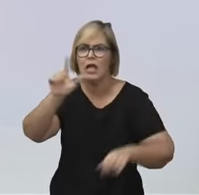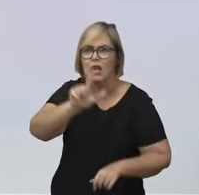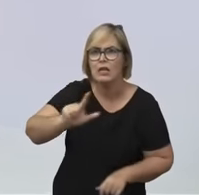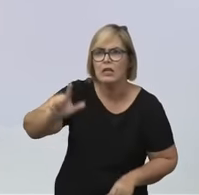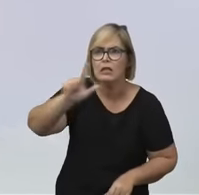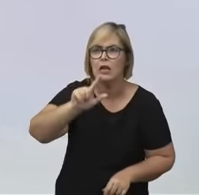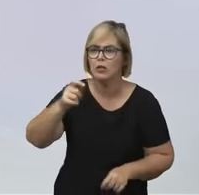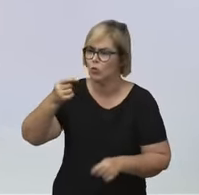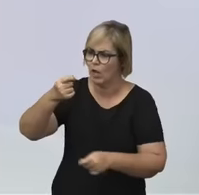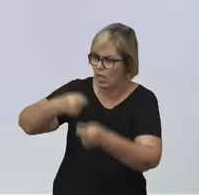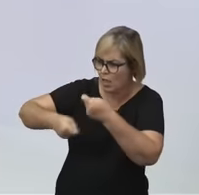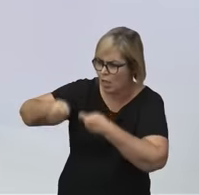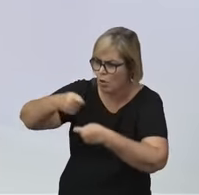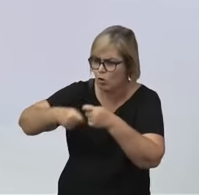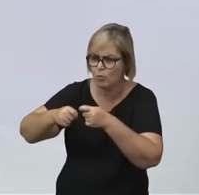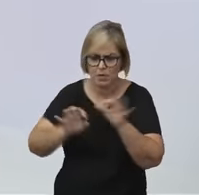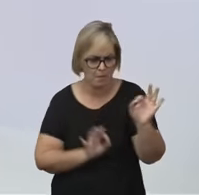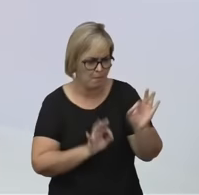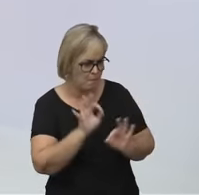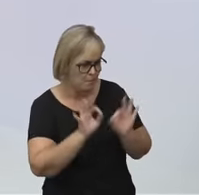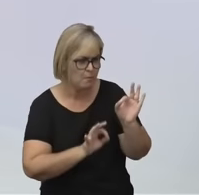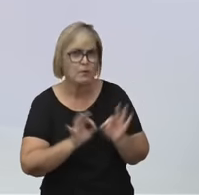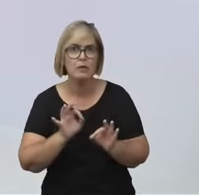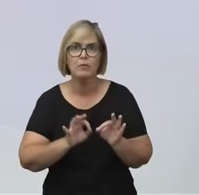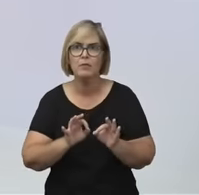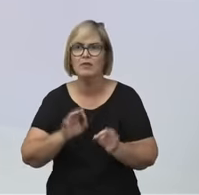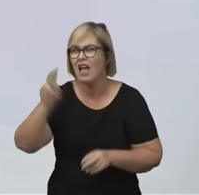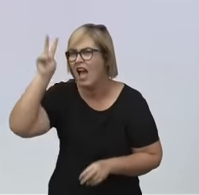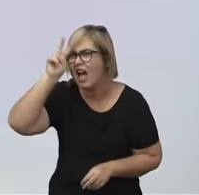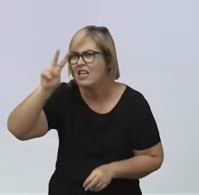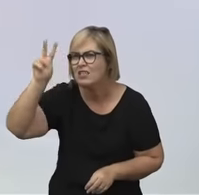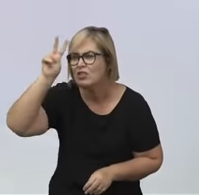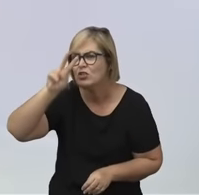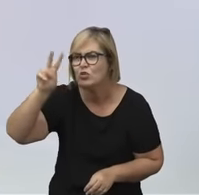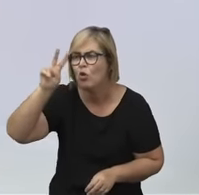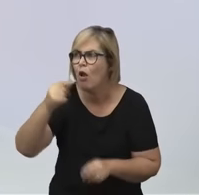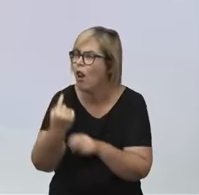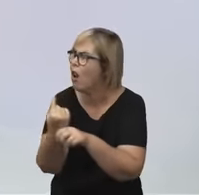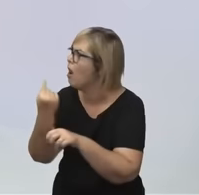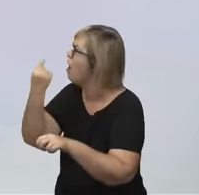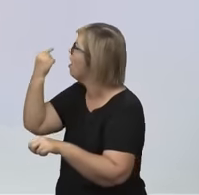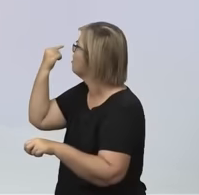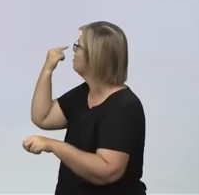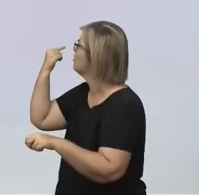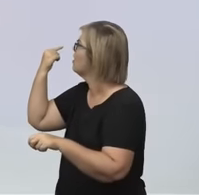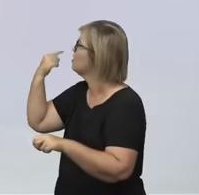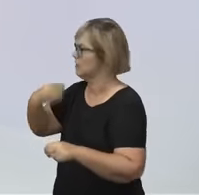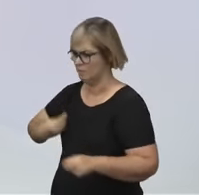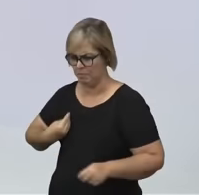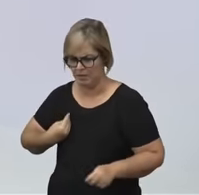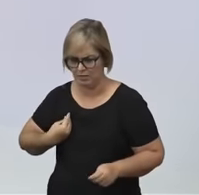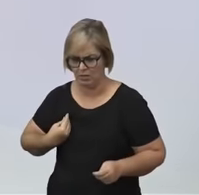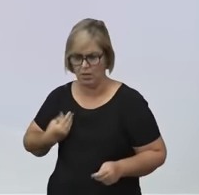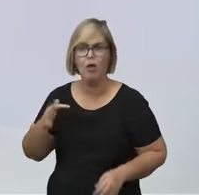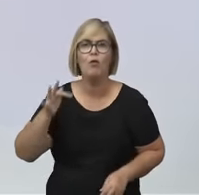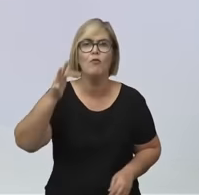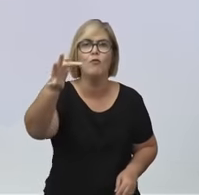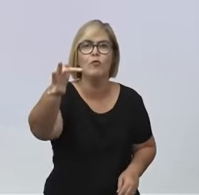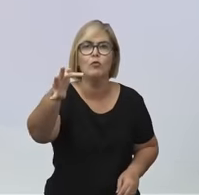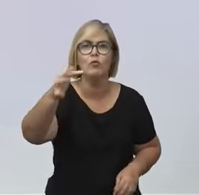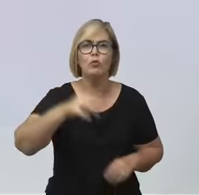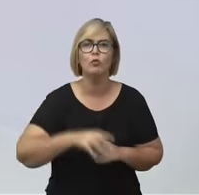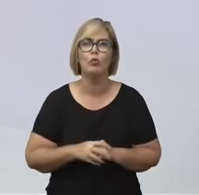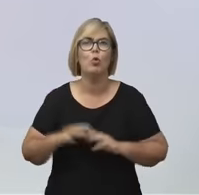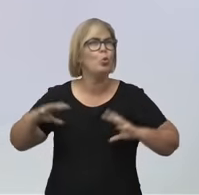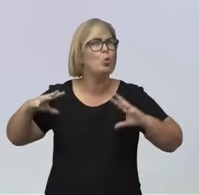economia, as histórias que contamos a nós mesmos sobre o nosso passado, presente e futuro. Todas